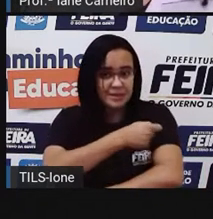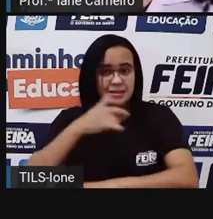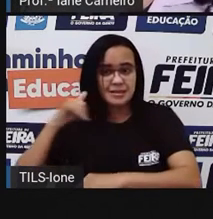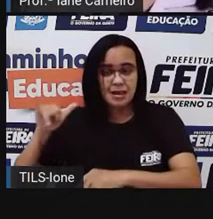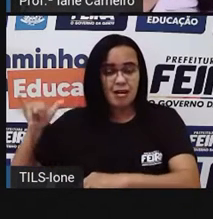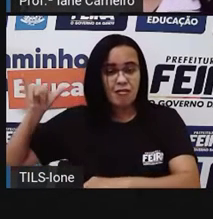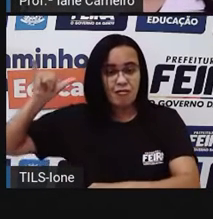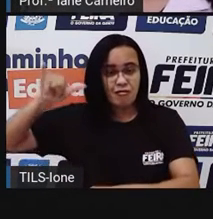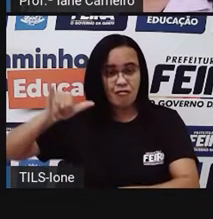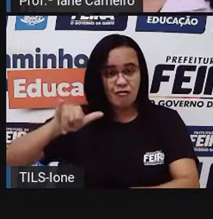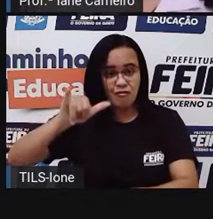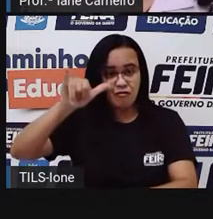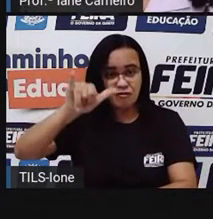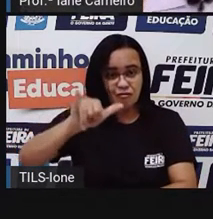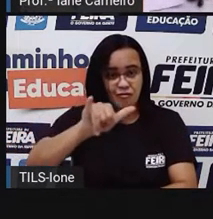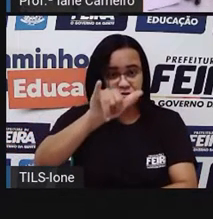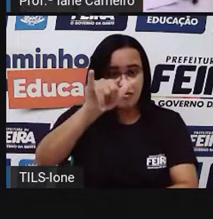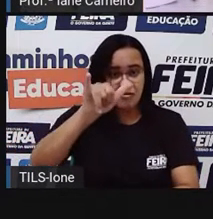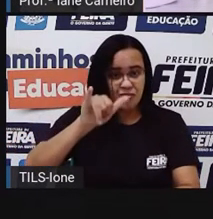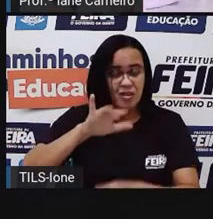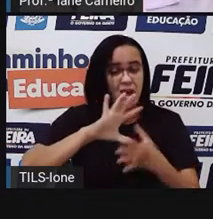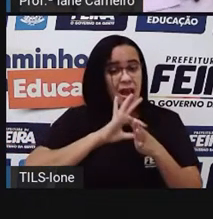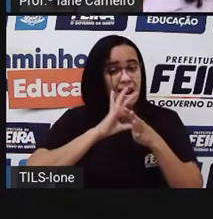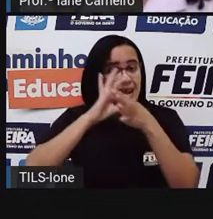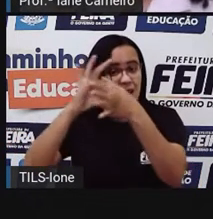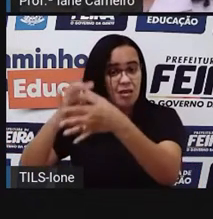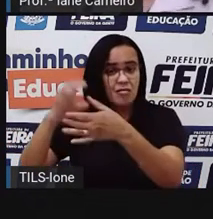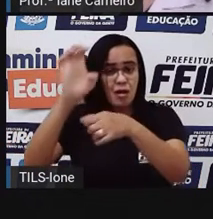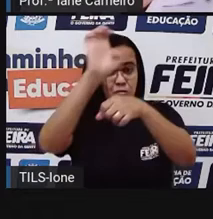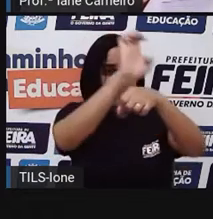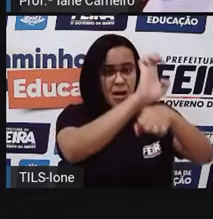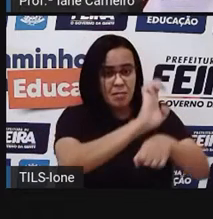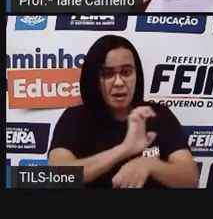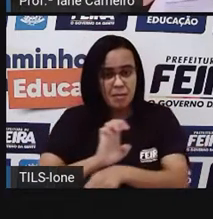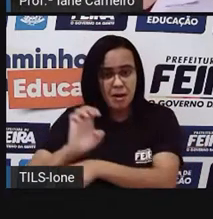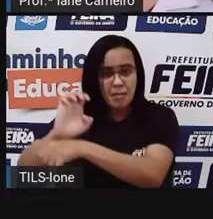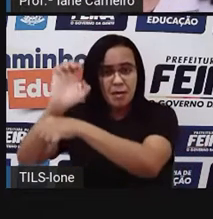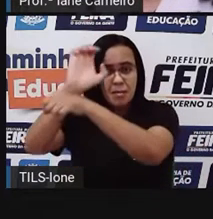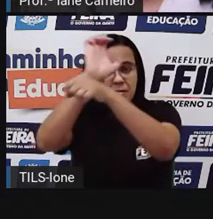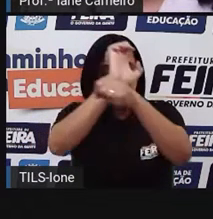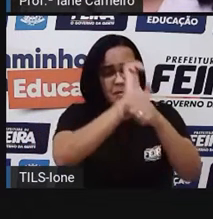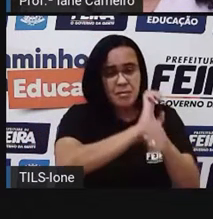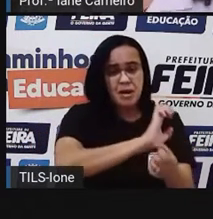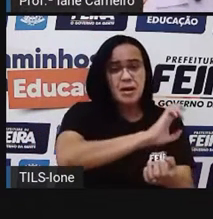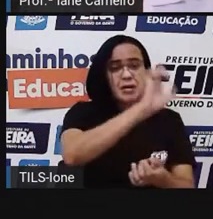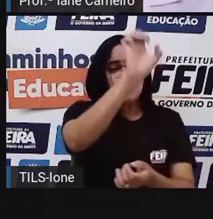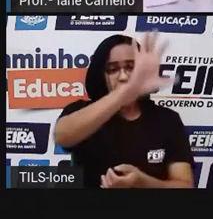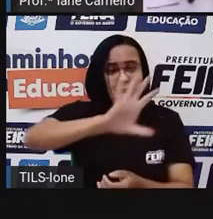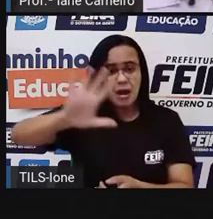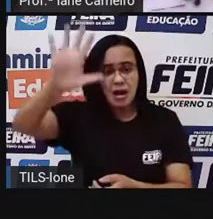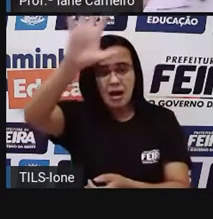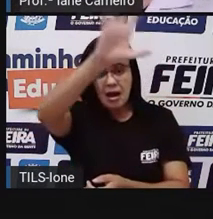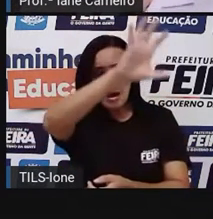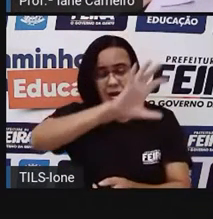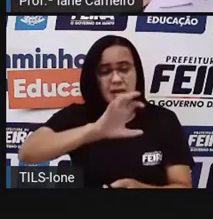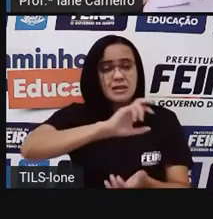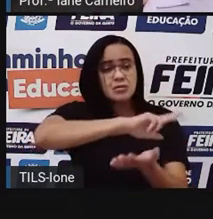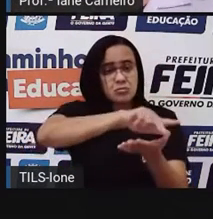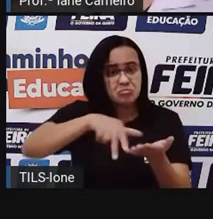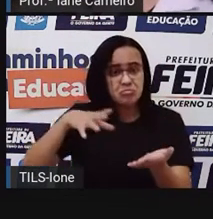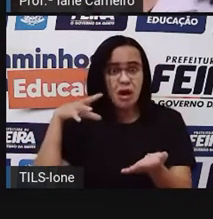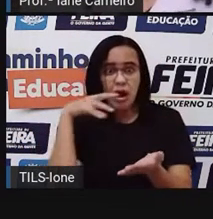eles eram levados para cada estado também em aviões, né? Para que fosse uma entrega mais rápida, né? E aí,